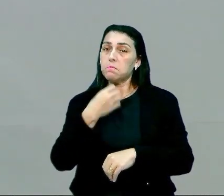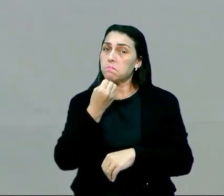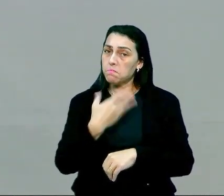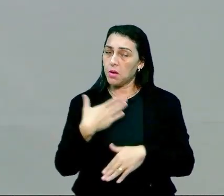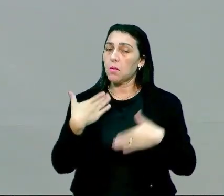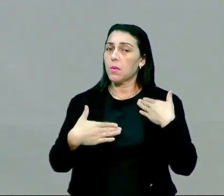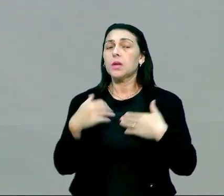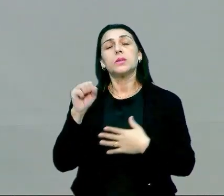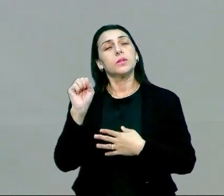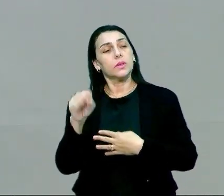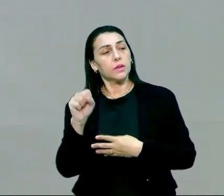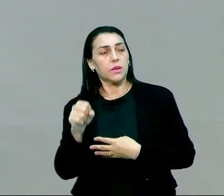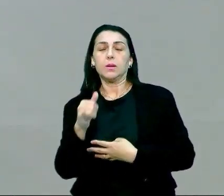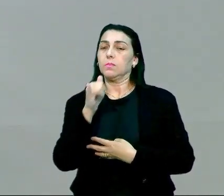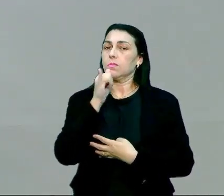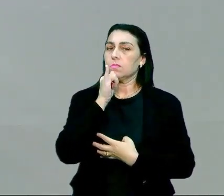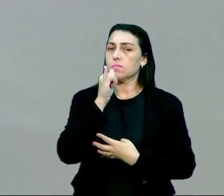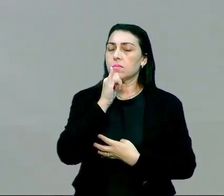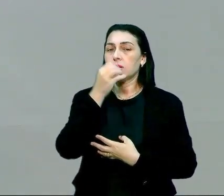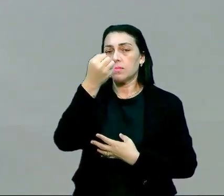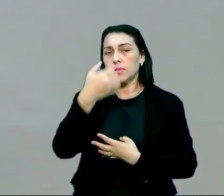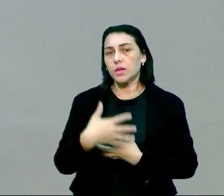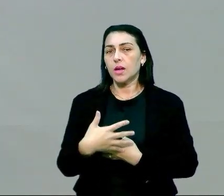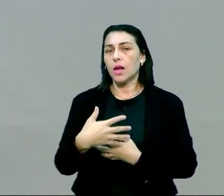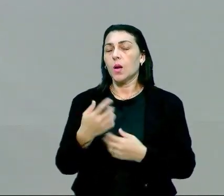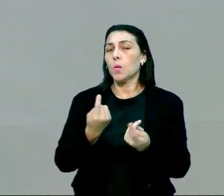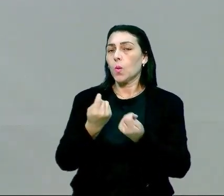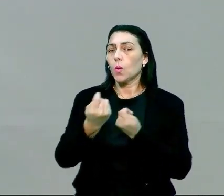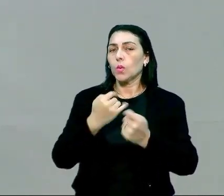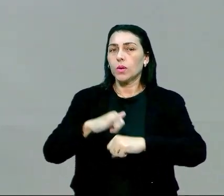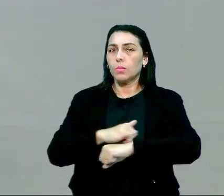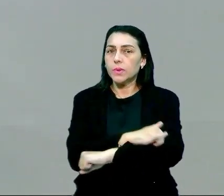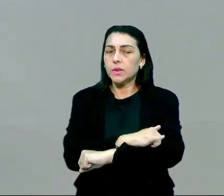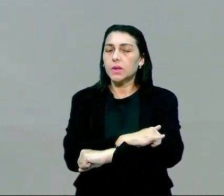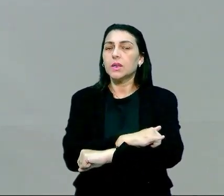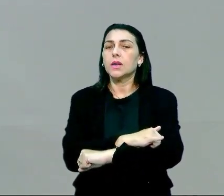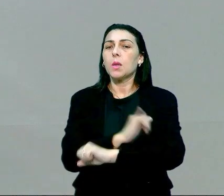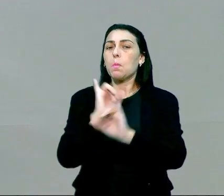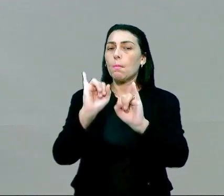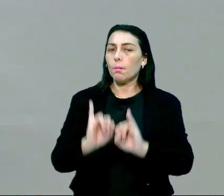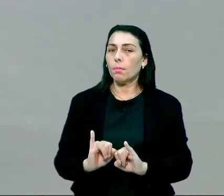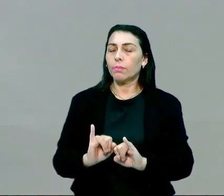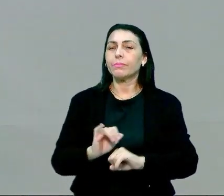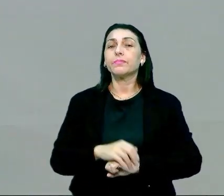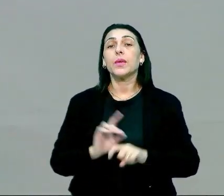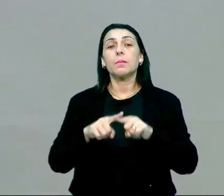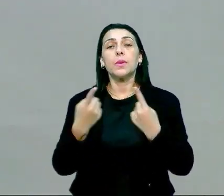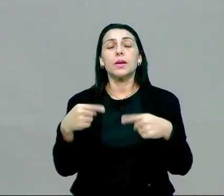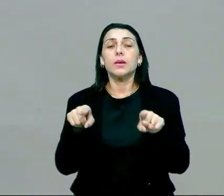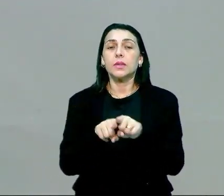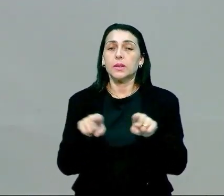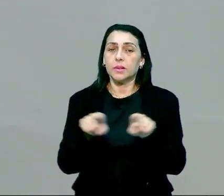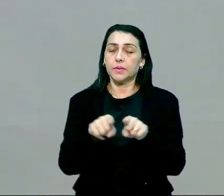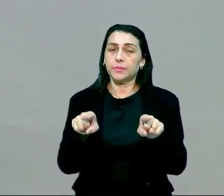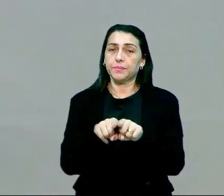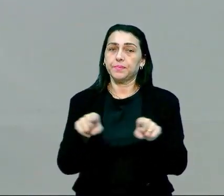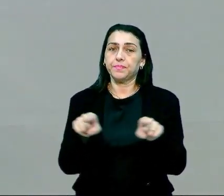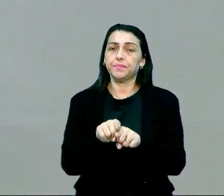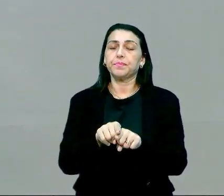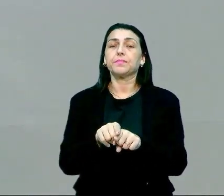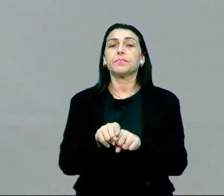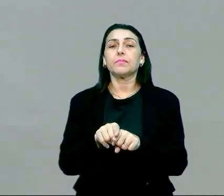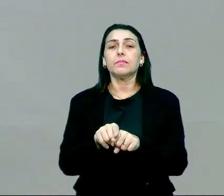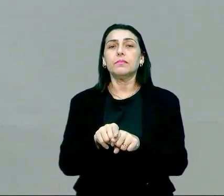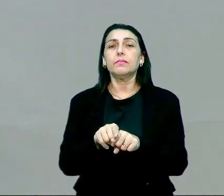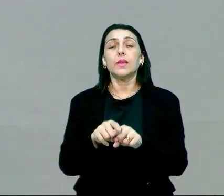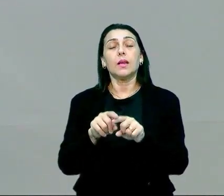corporais? Sim, a gente, por exemplo, citou ali controle da obesidade, emagrecimento. Mas também, além da parte óssea